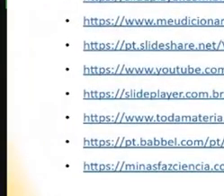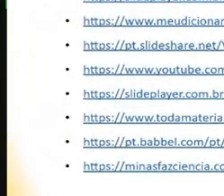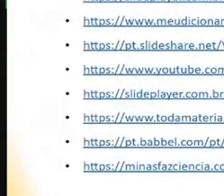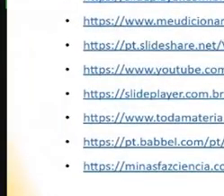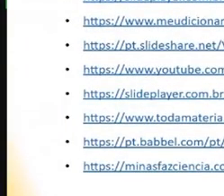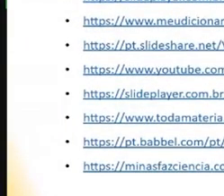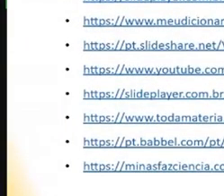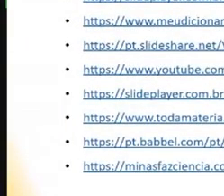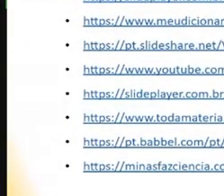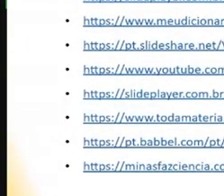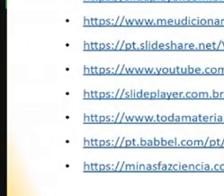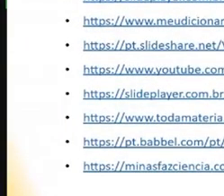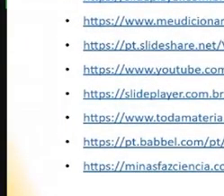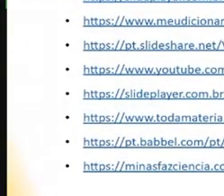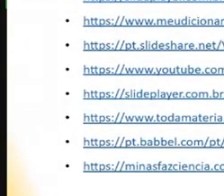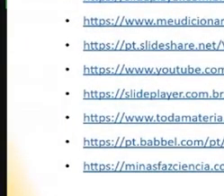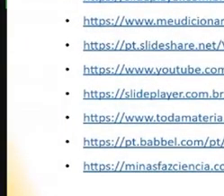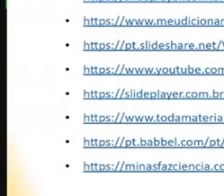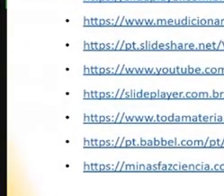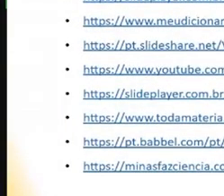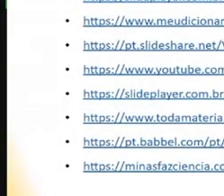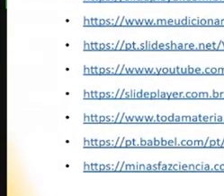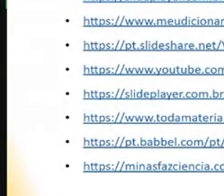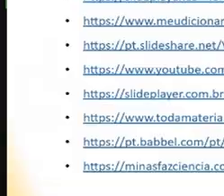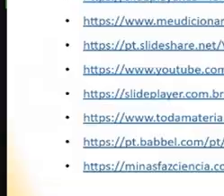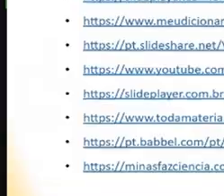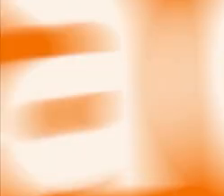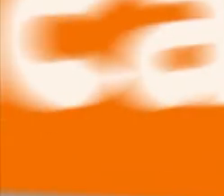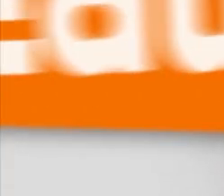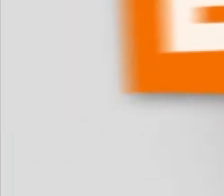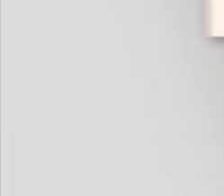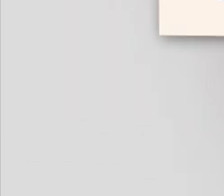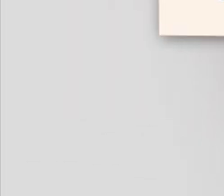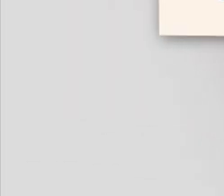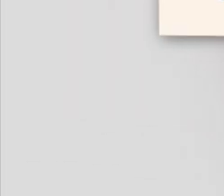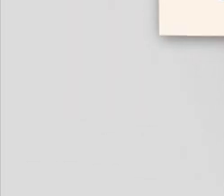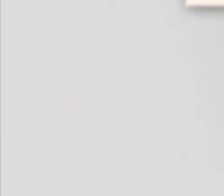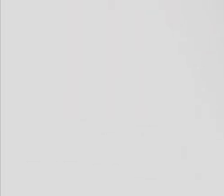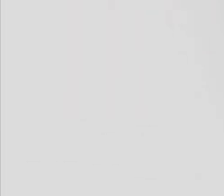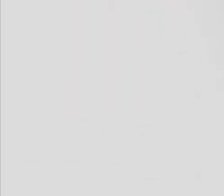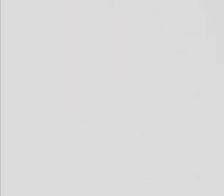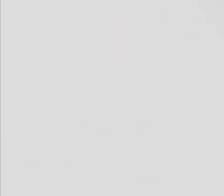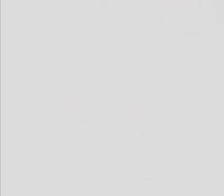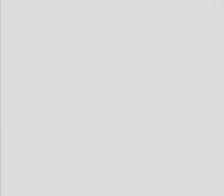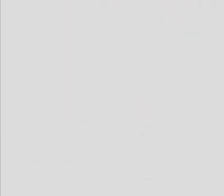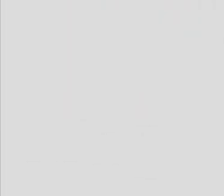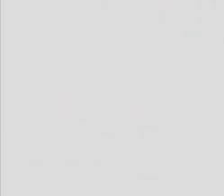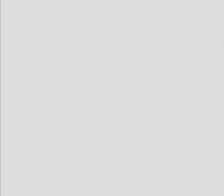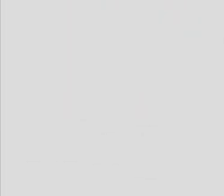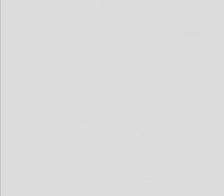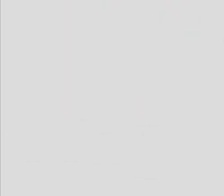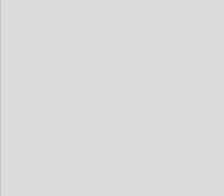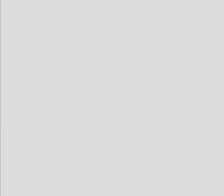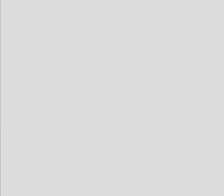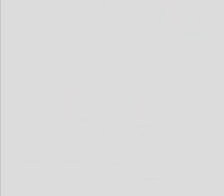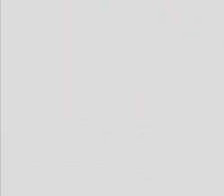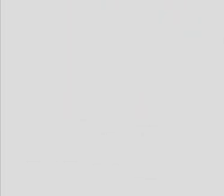tchau tchau até a nossa próxima aula tchau tchau tchau tchau tchau